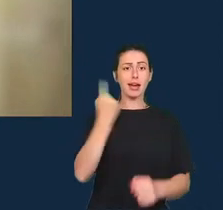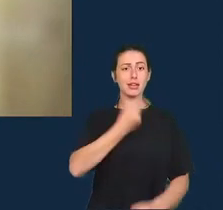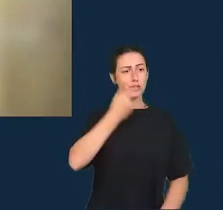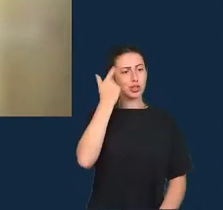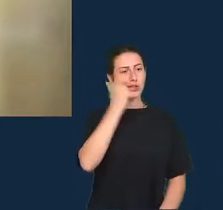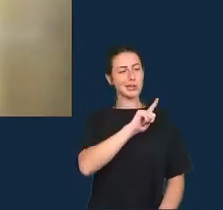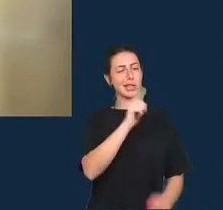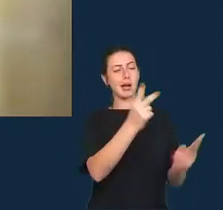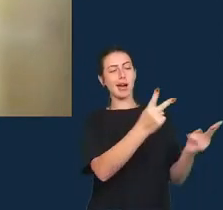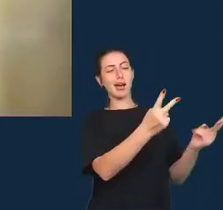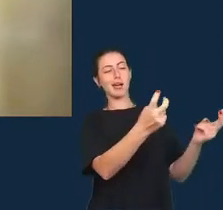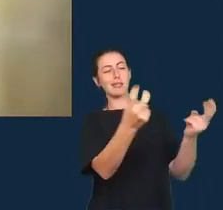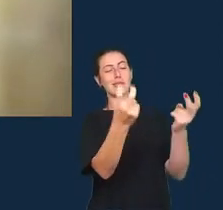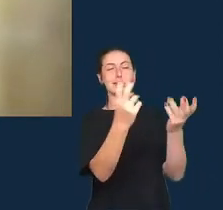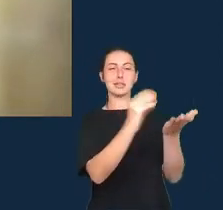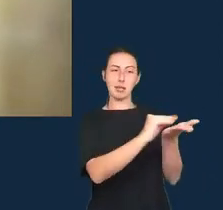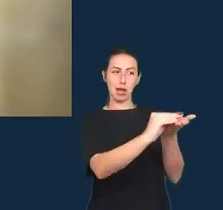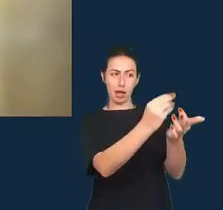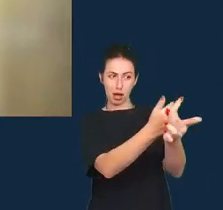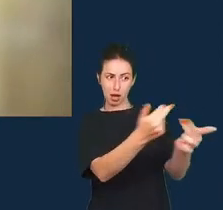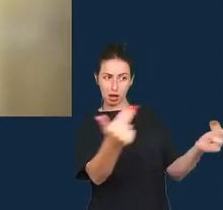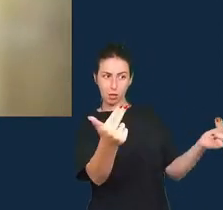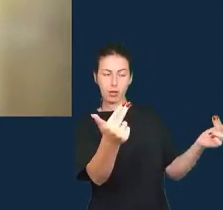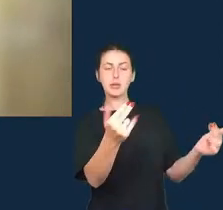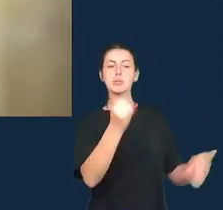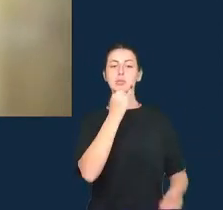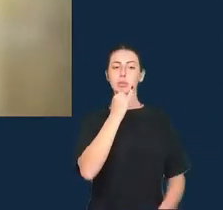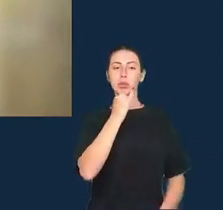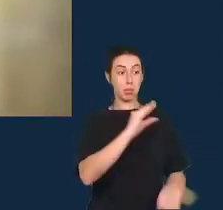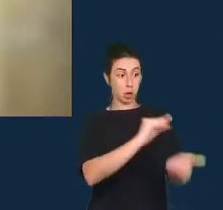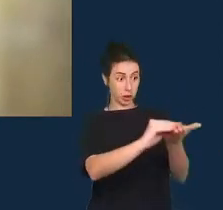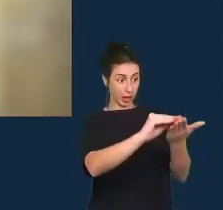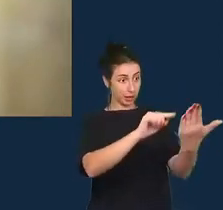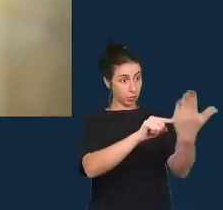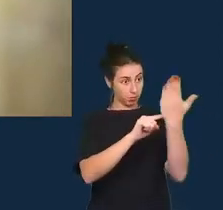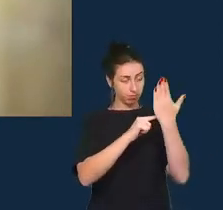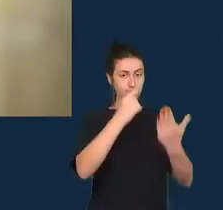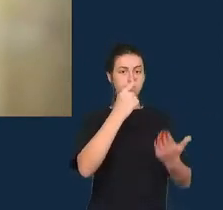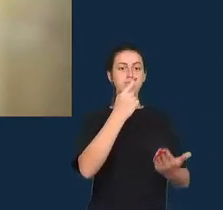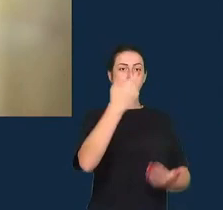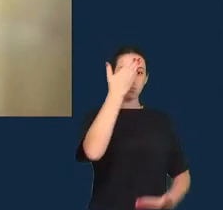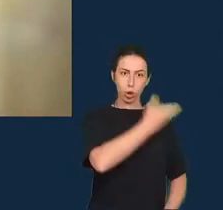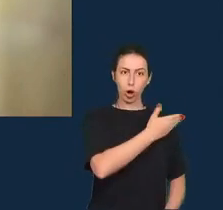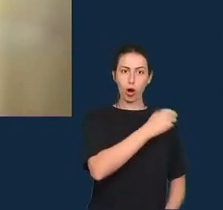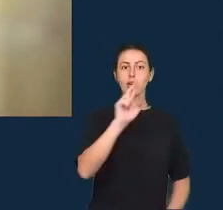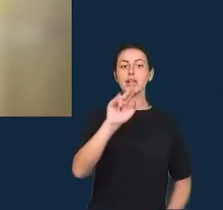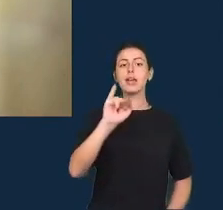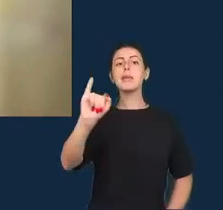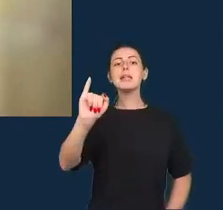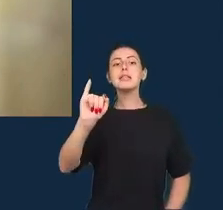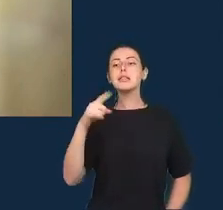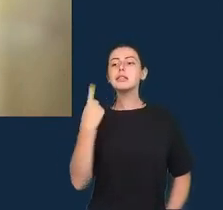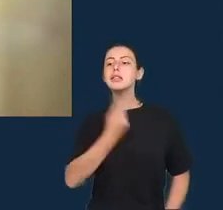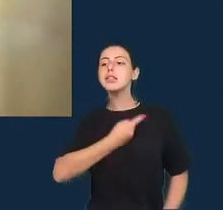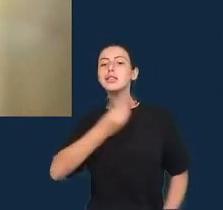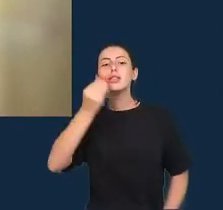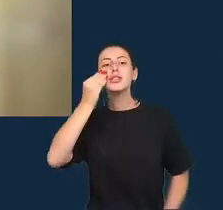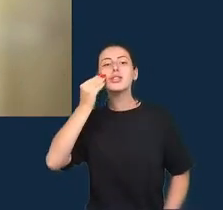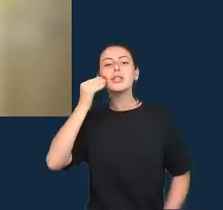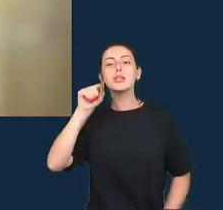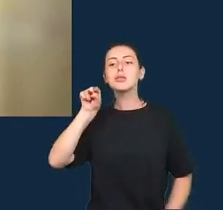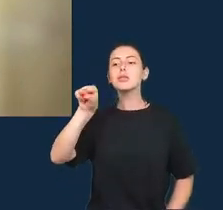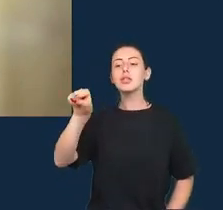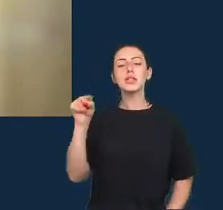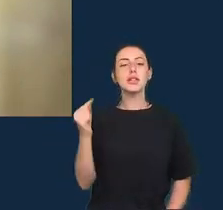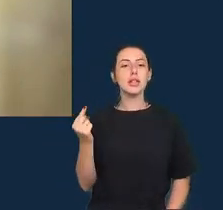uma forma um pouquinho diferente tipo assim tudo bem os dados mostram isso mas e se a gente tentasse arranjar